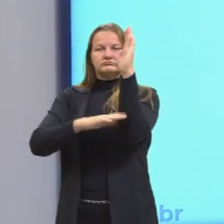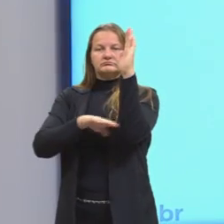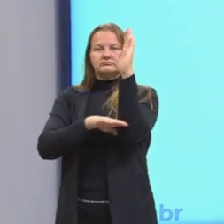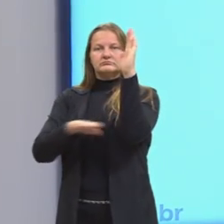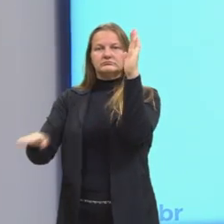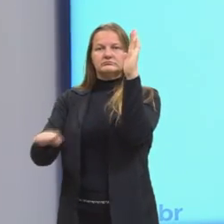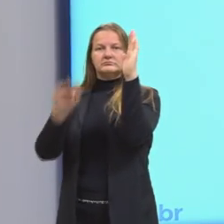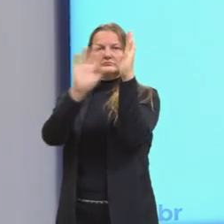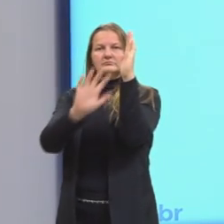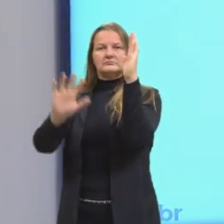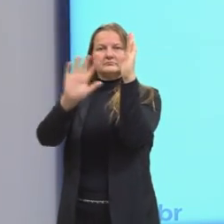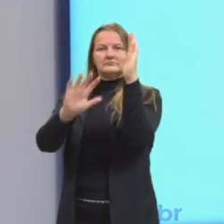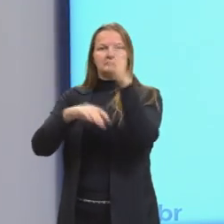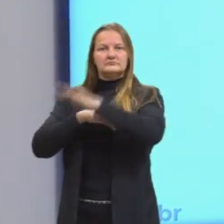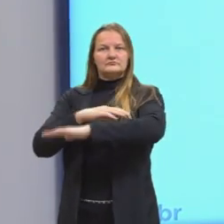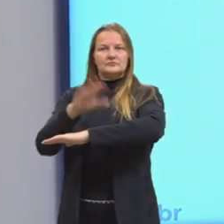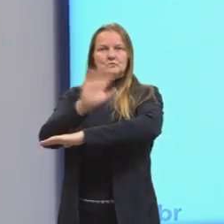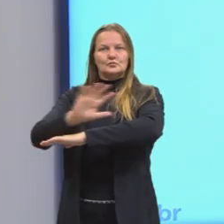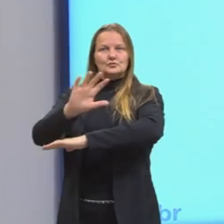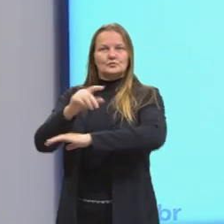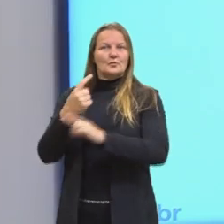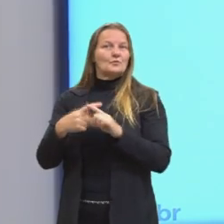utiliza aí no nosso cotidiano.